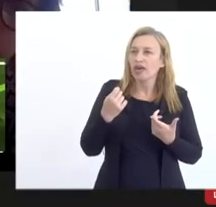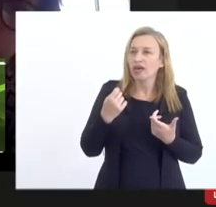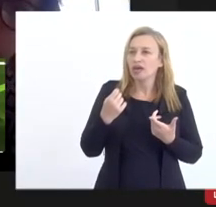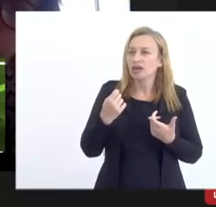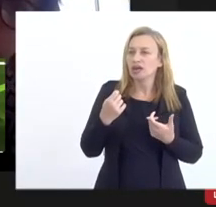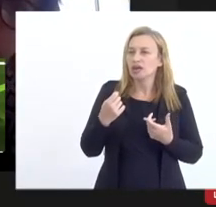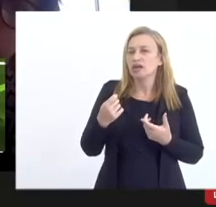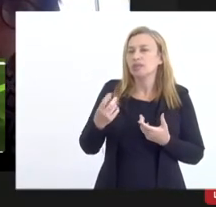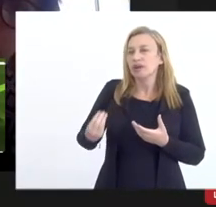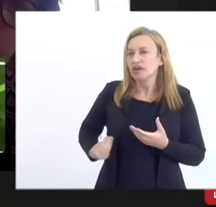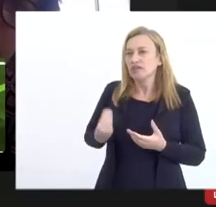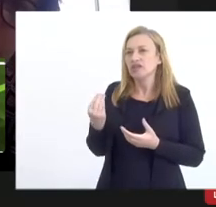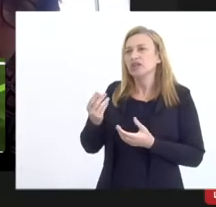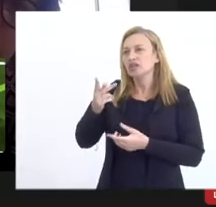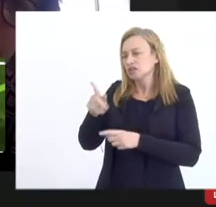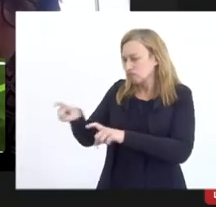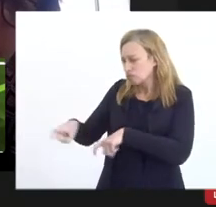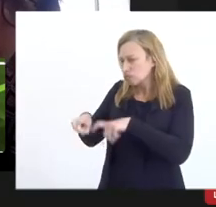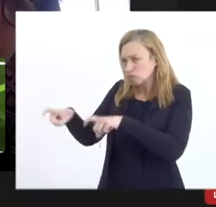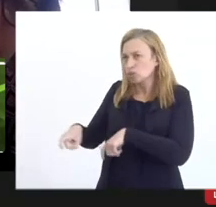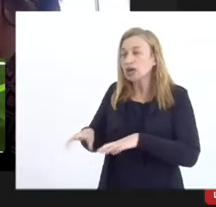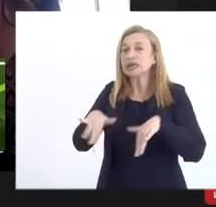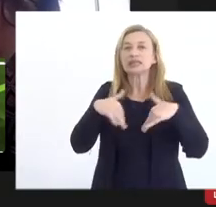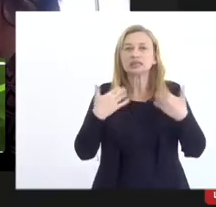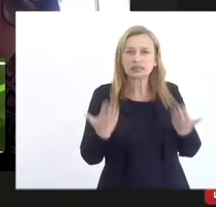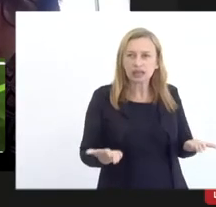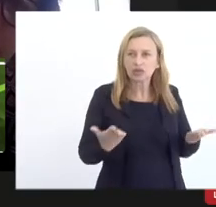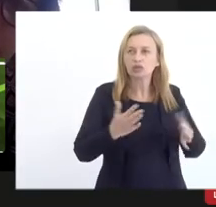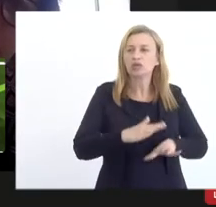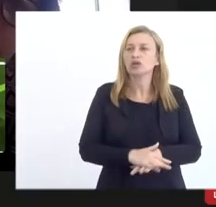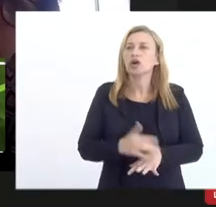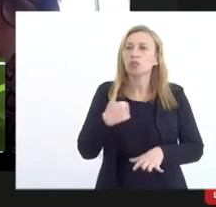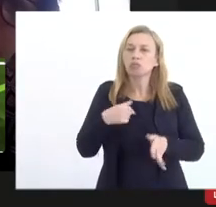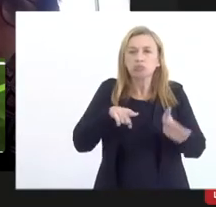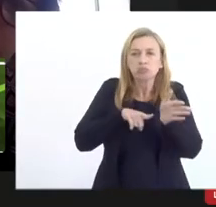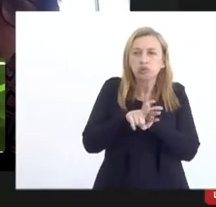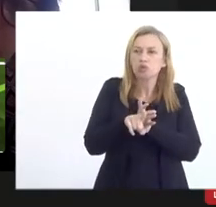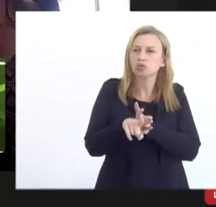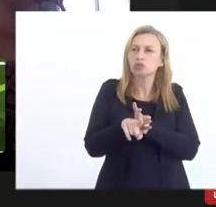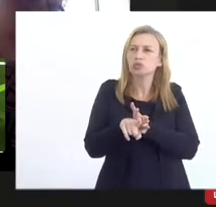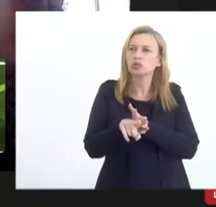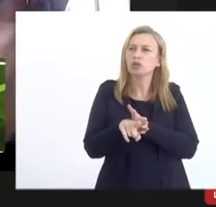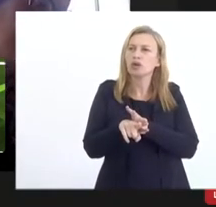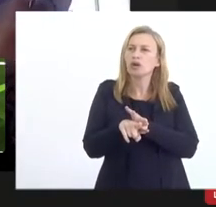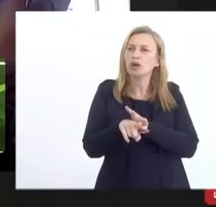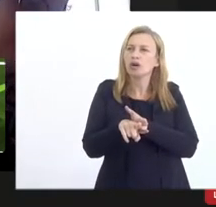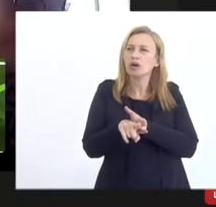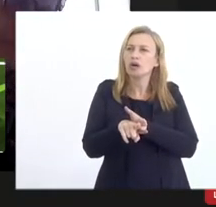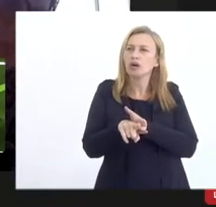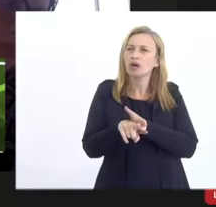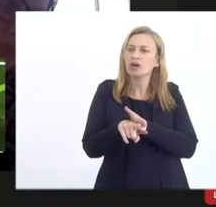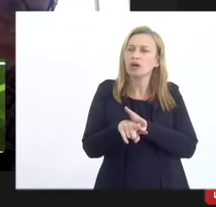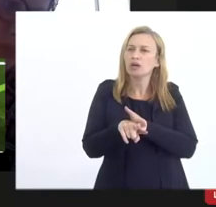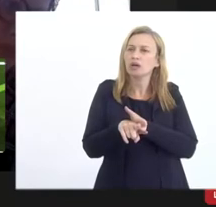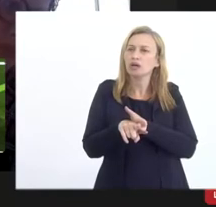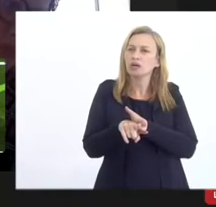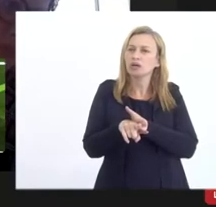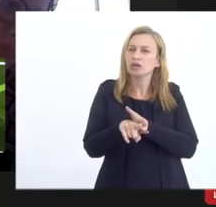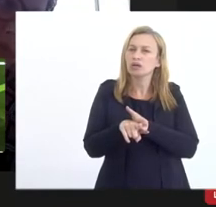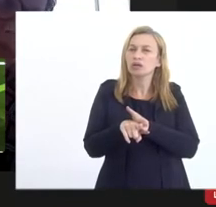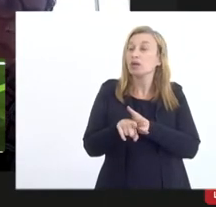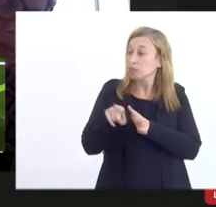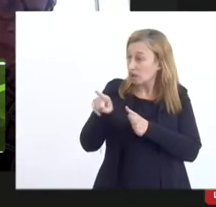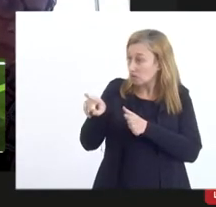produtores culturais então eu me pergunto e essa daqui é para